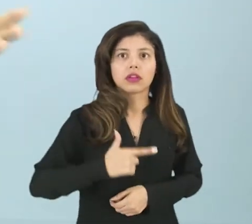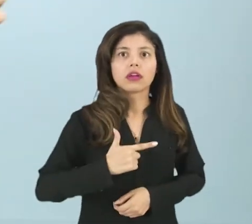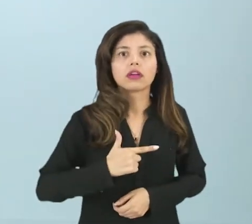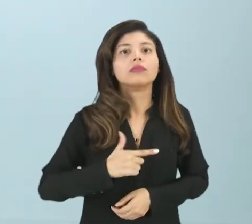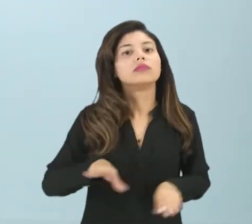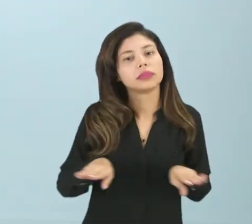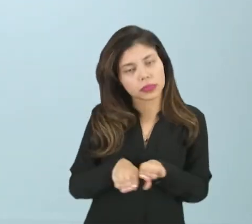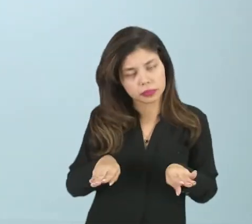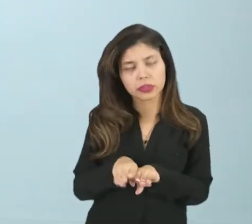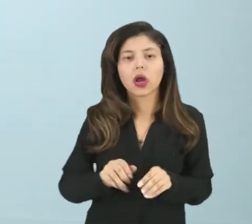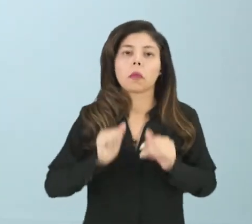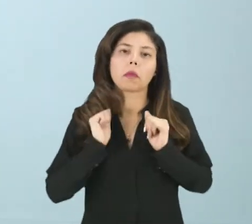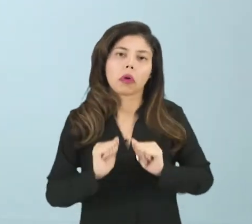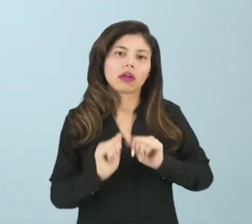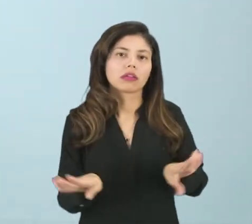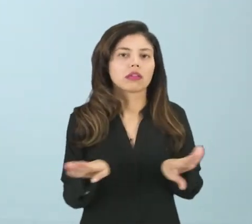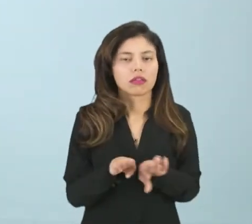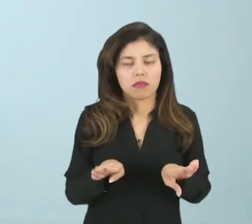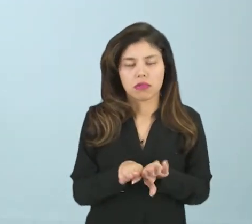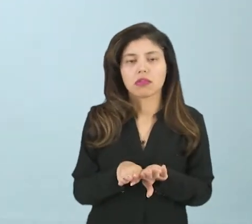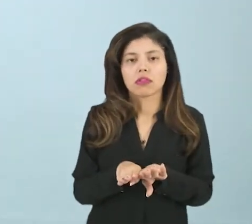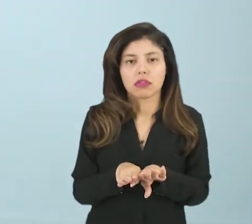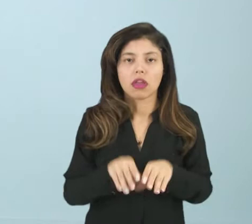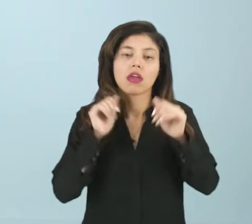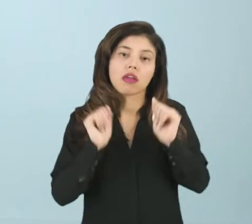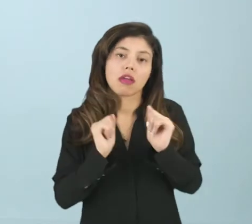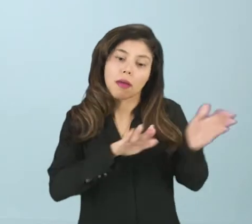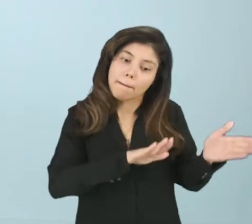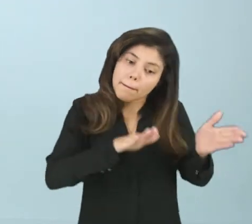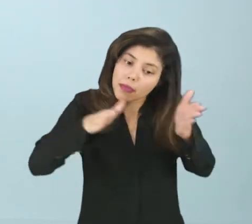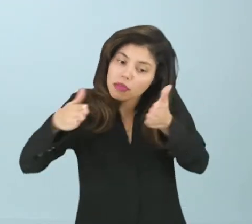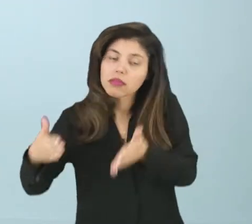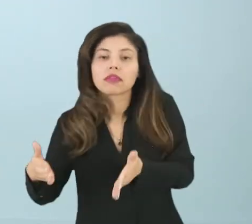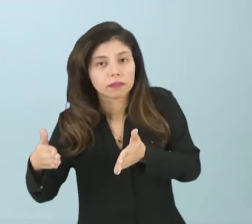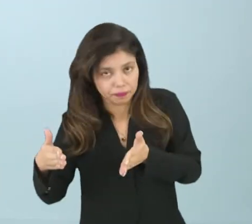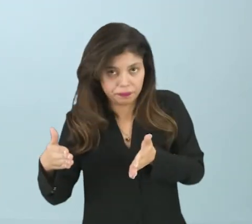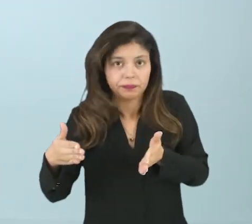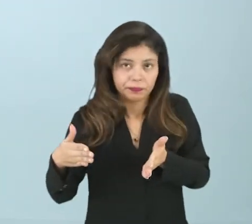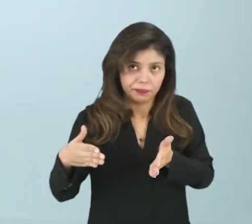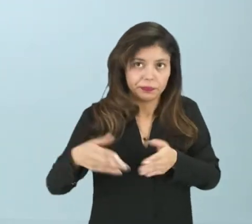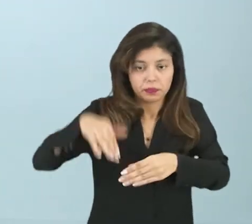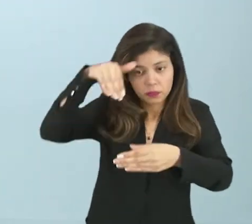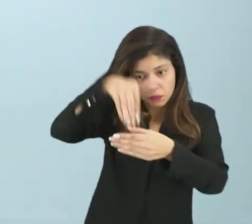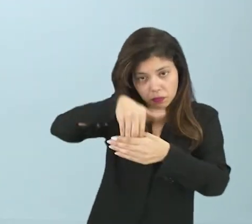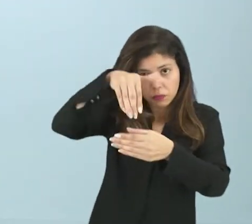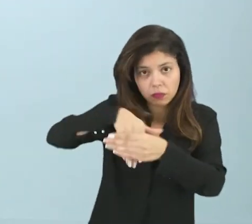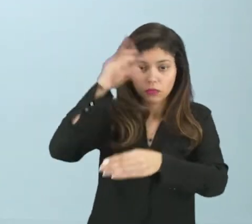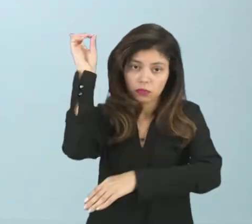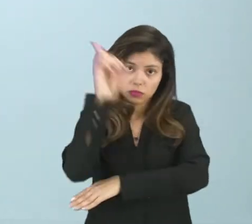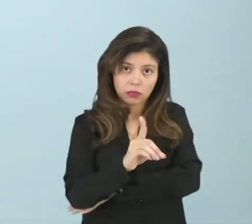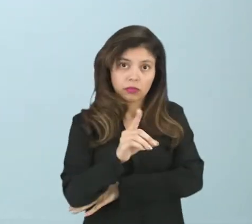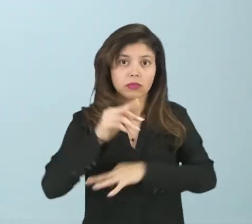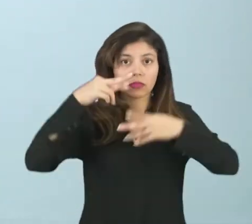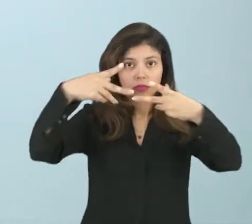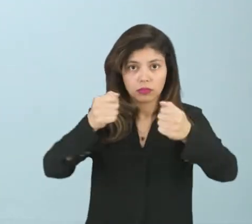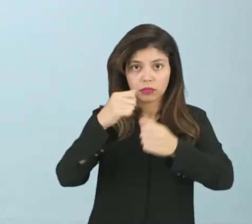tudo pode ser uma questão que possa passar pelo voto direto da população. E